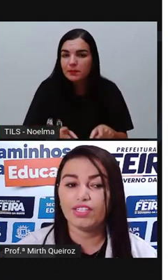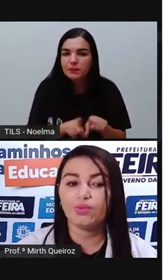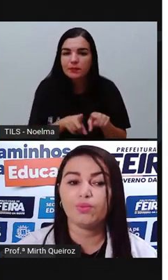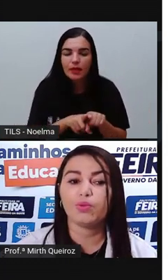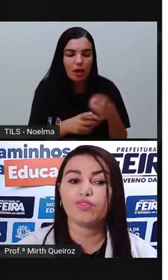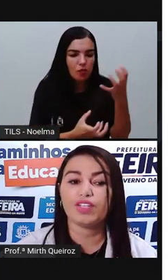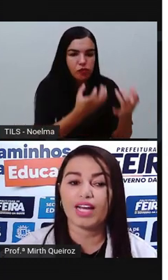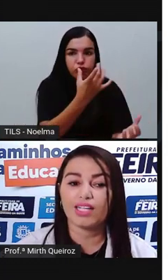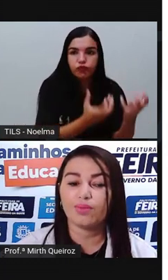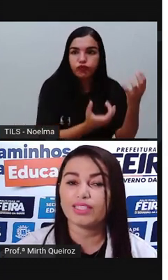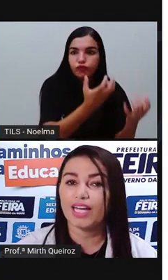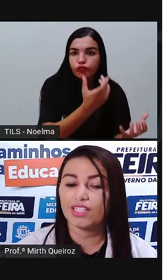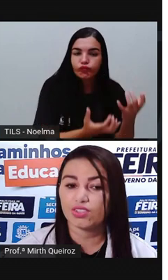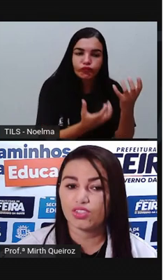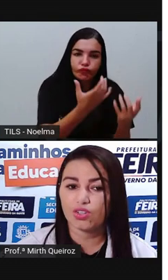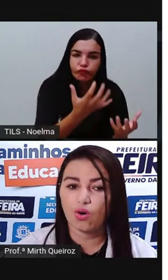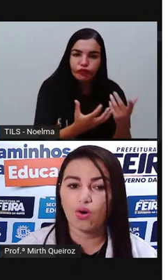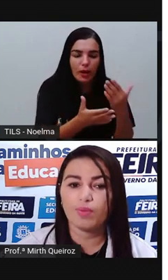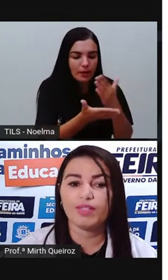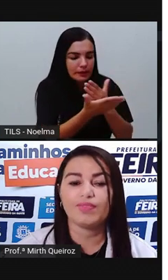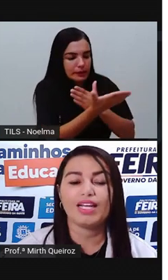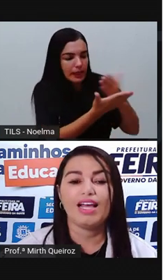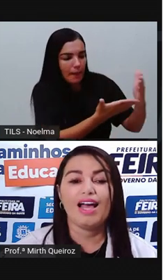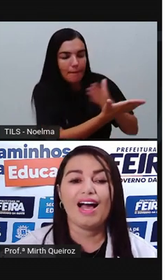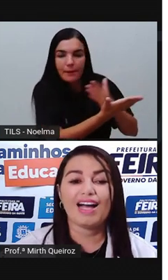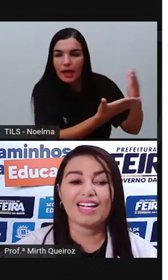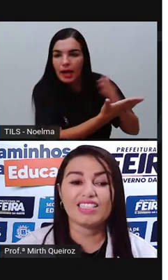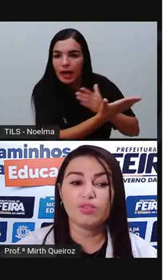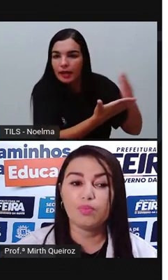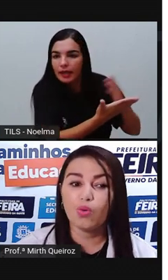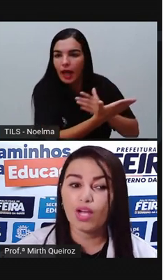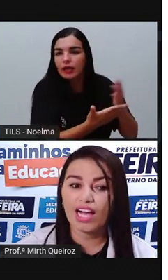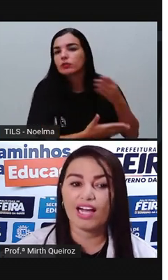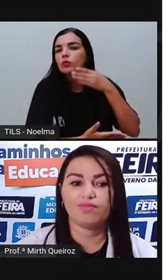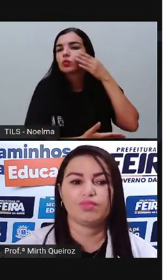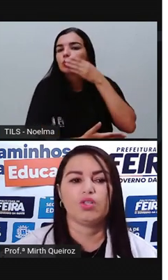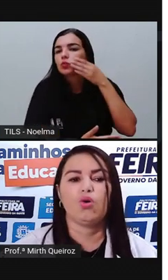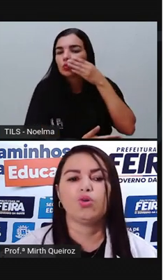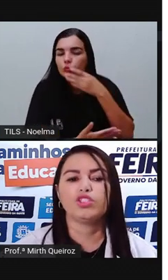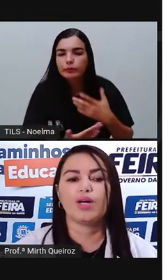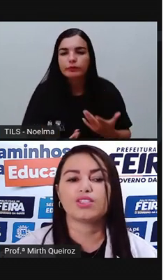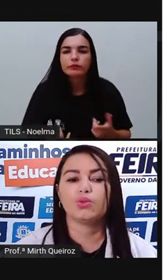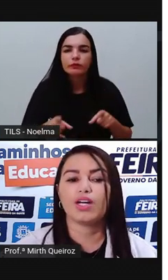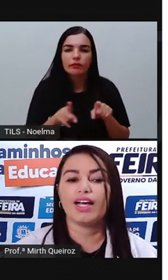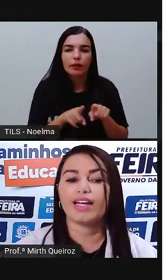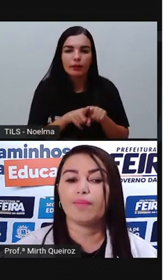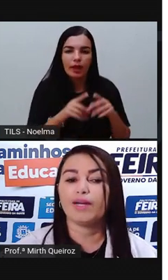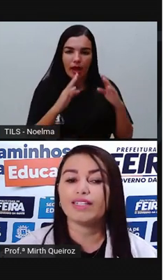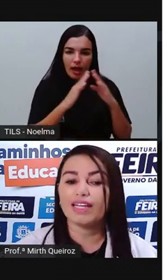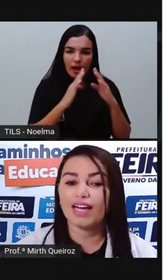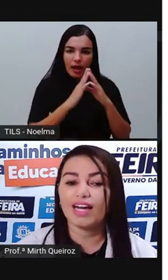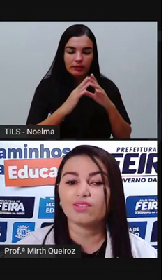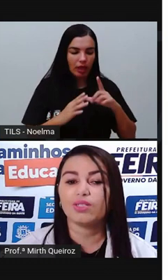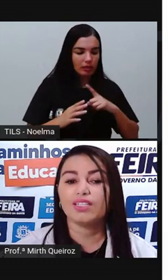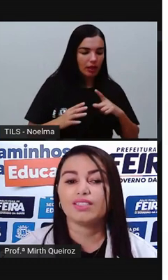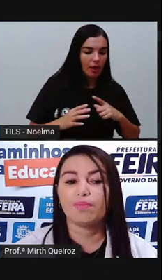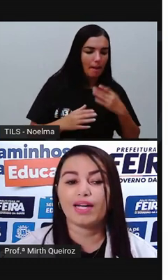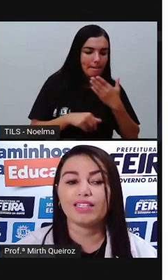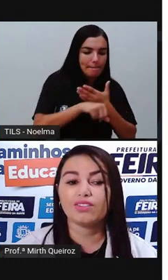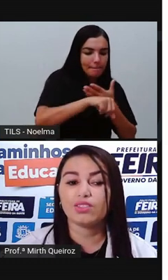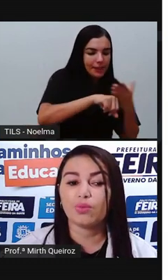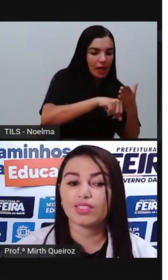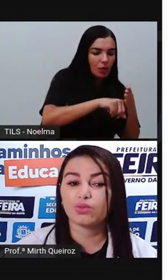fervido e purificado em tachos de cobre. A Casa de Purgar, onde o açúcar era branqueado,